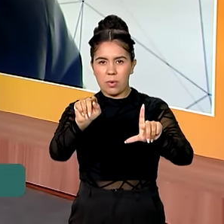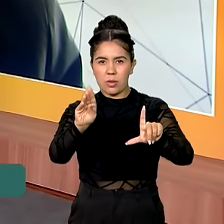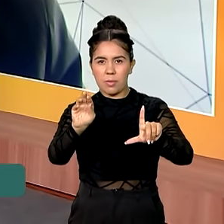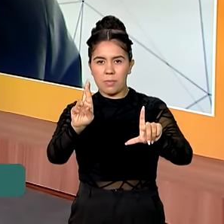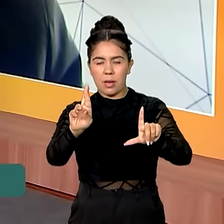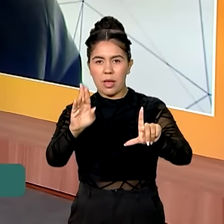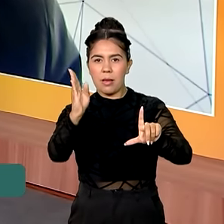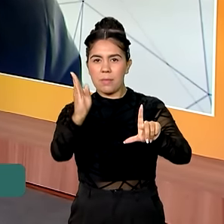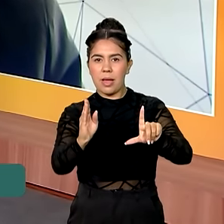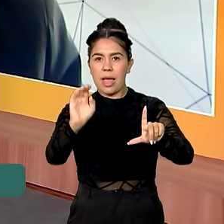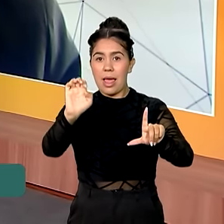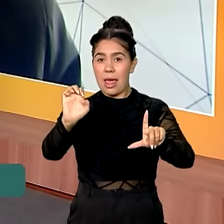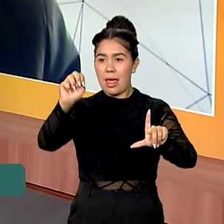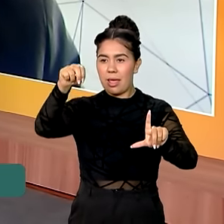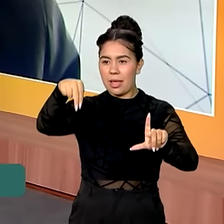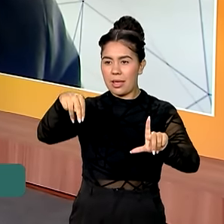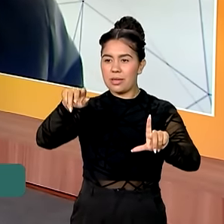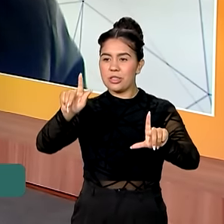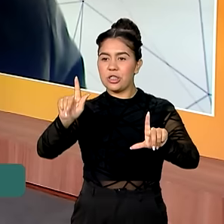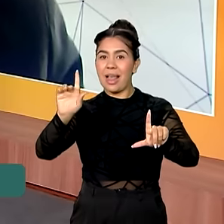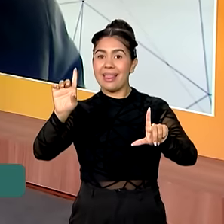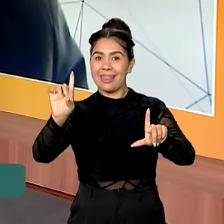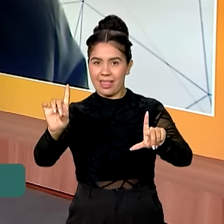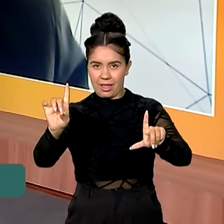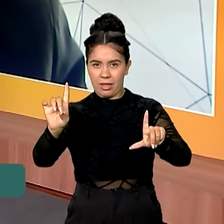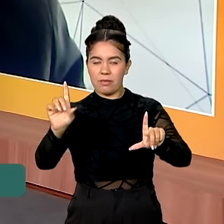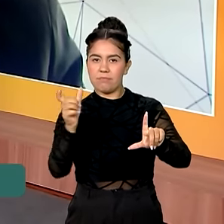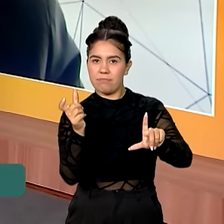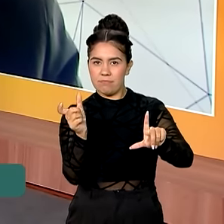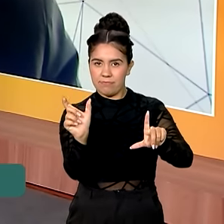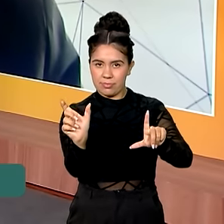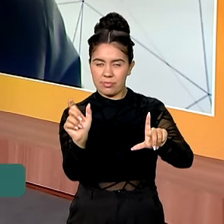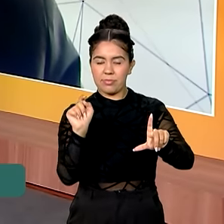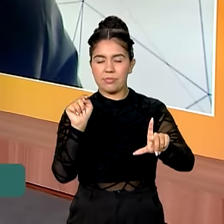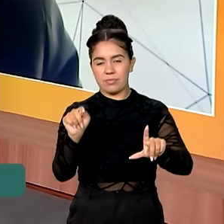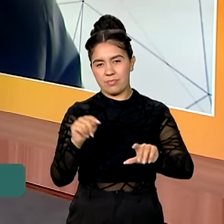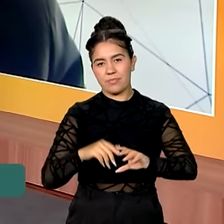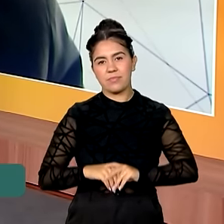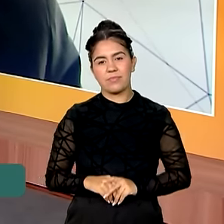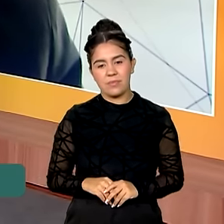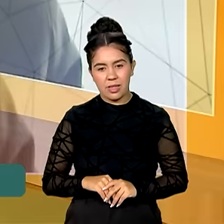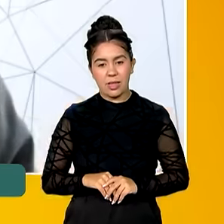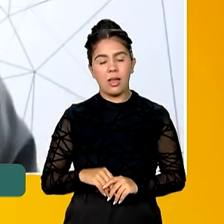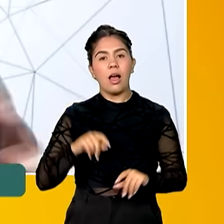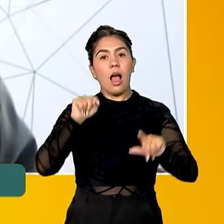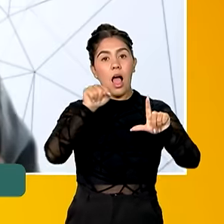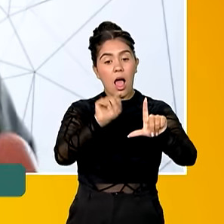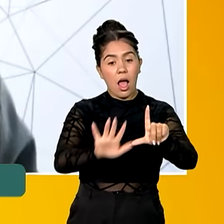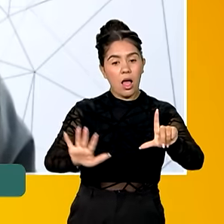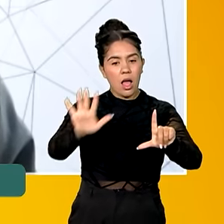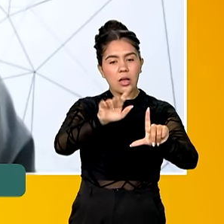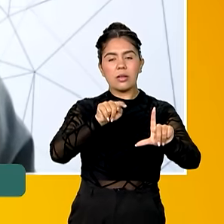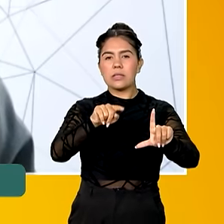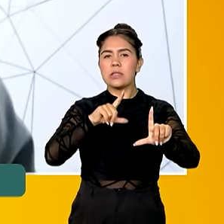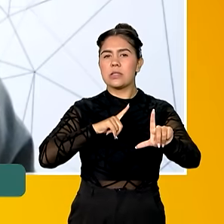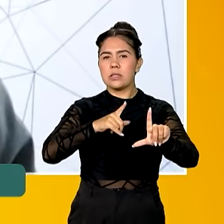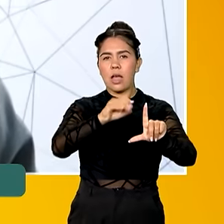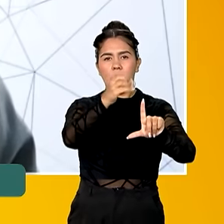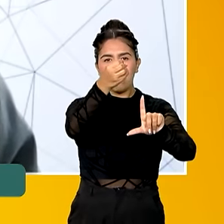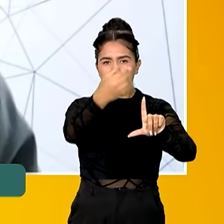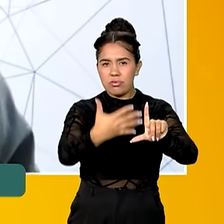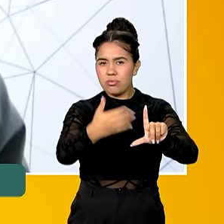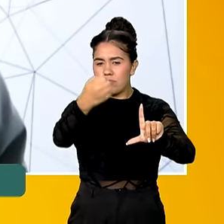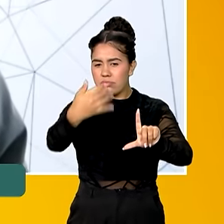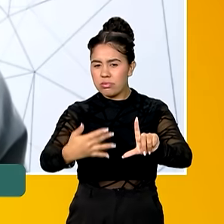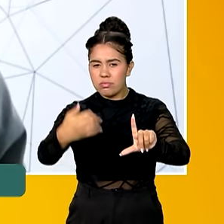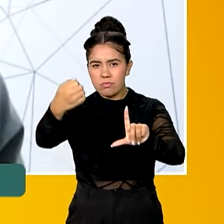ENGD, é isso? É ENGD, a sigla da Estratégia Nacional de Governo Digital. Lá vai ter todas as recomendações da estratégia.